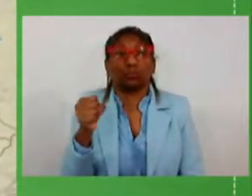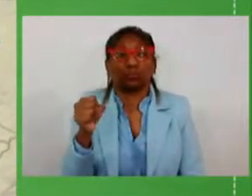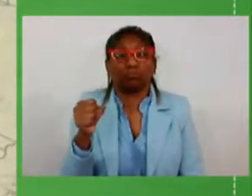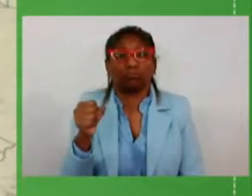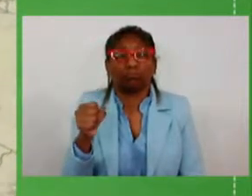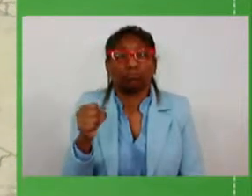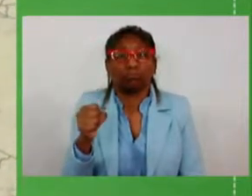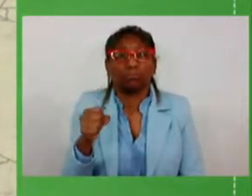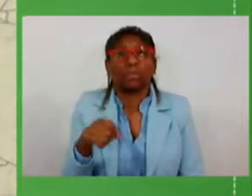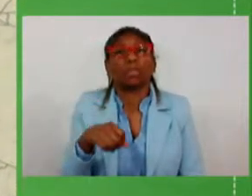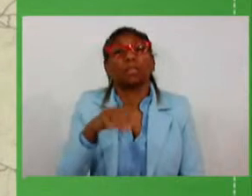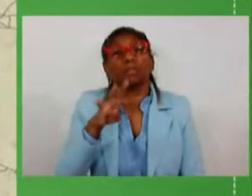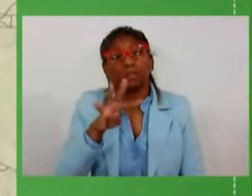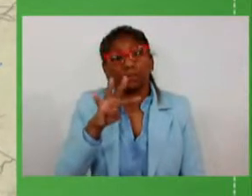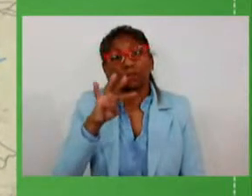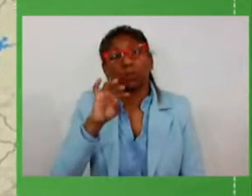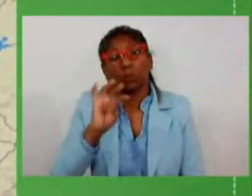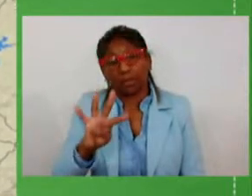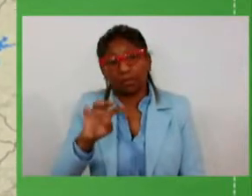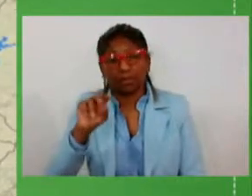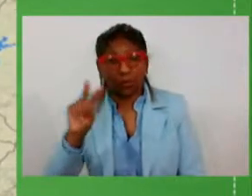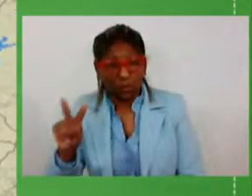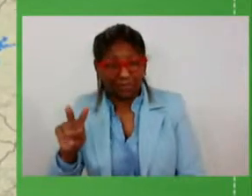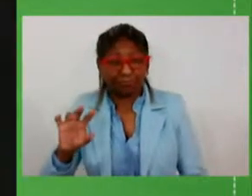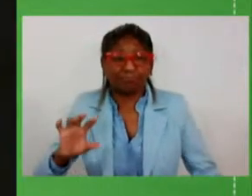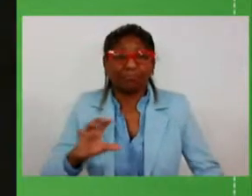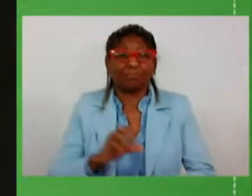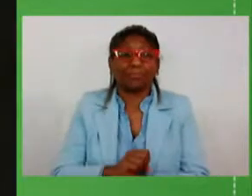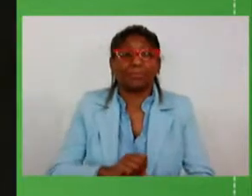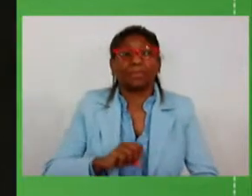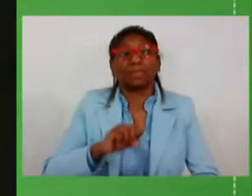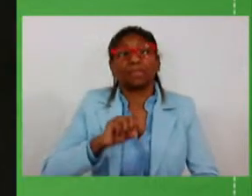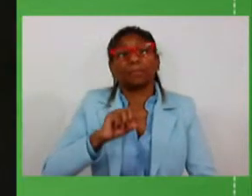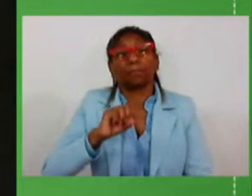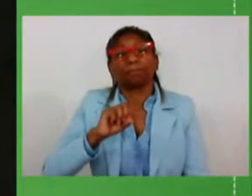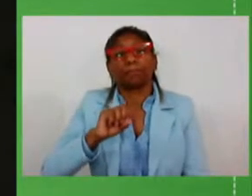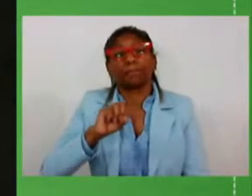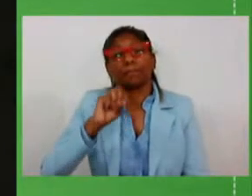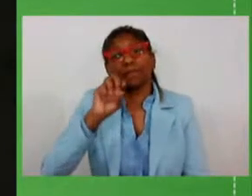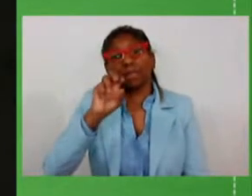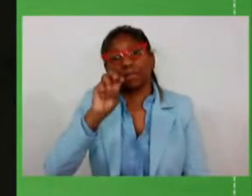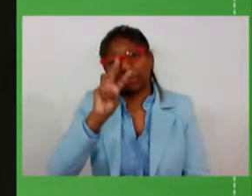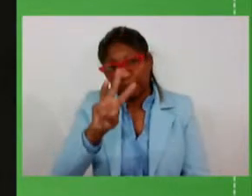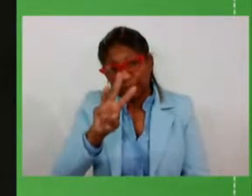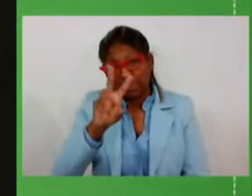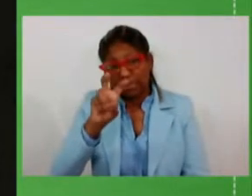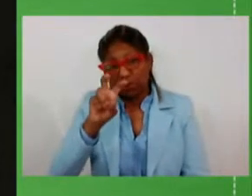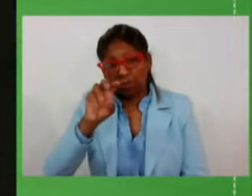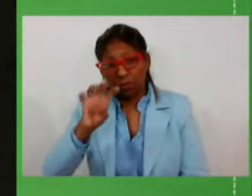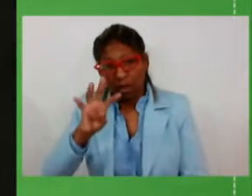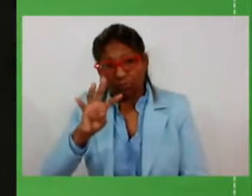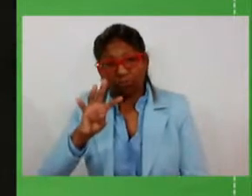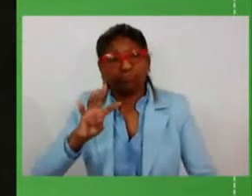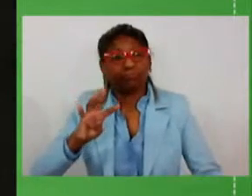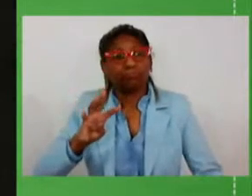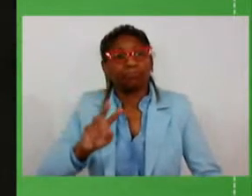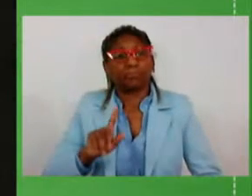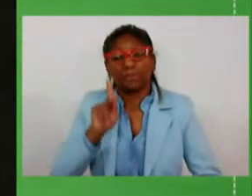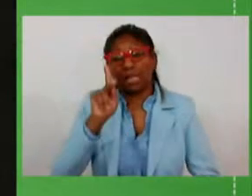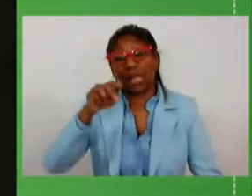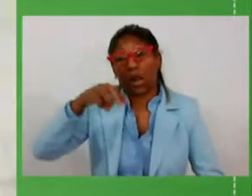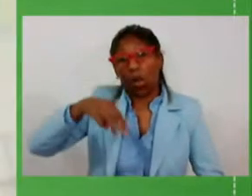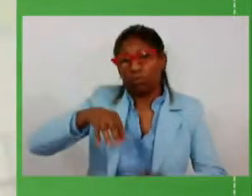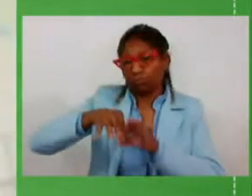342 são 354 quilômetros previstos de recuperação de rodovias na região funcional